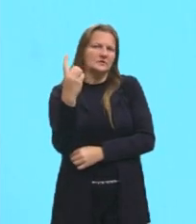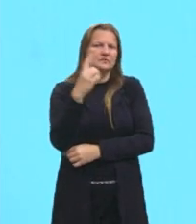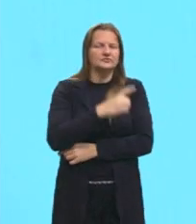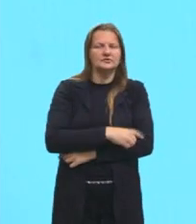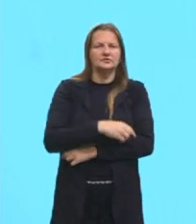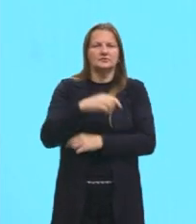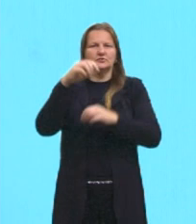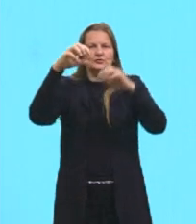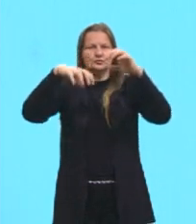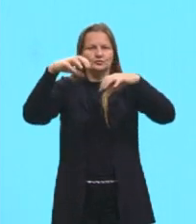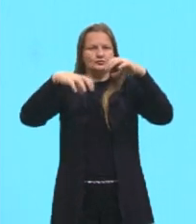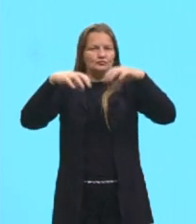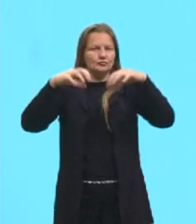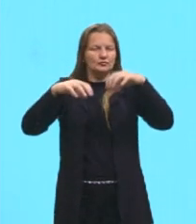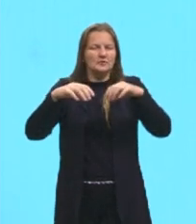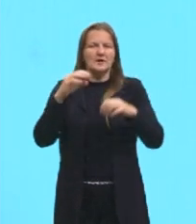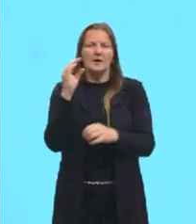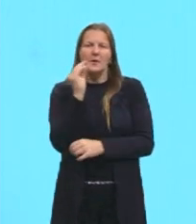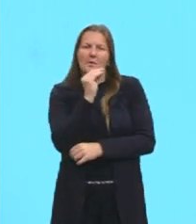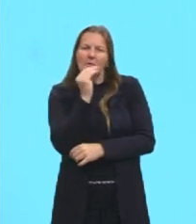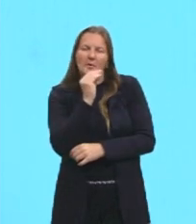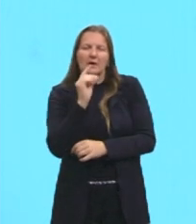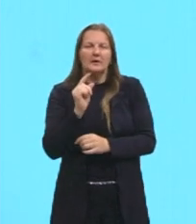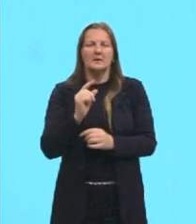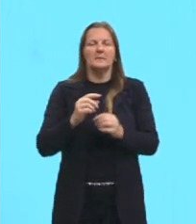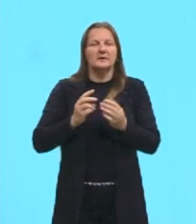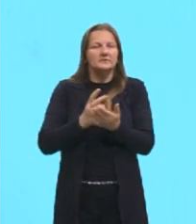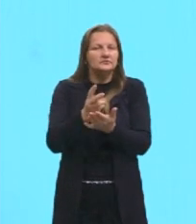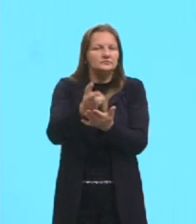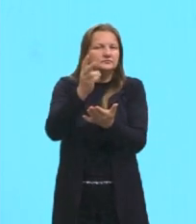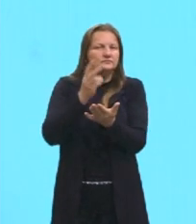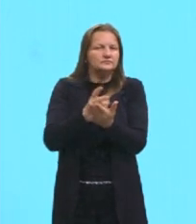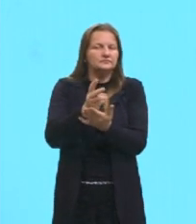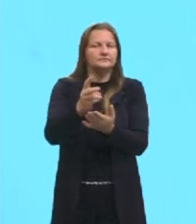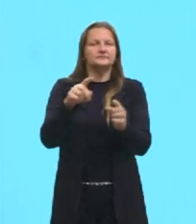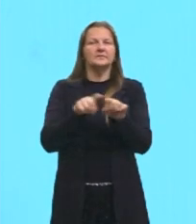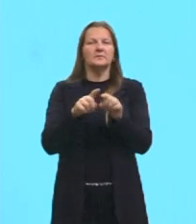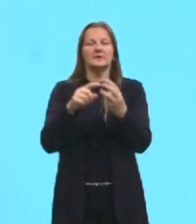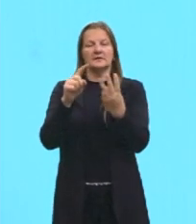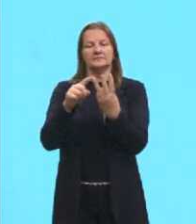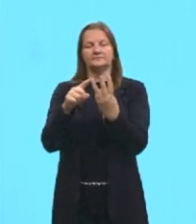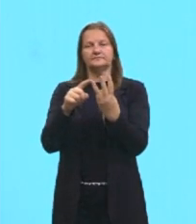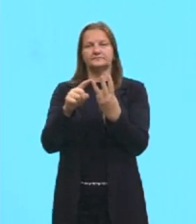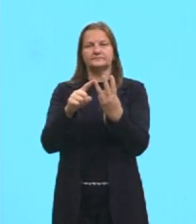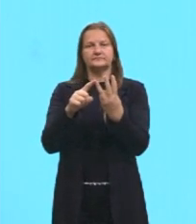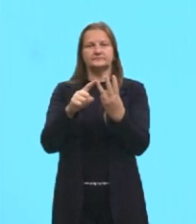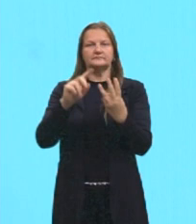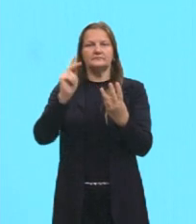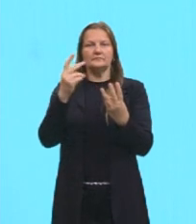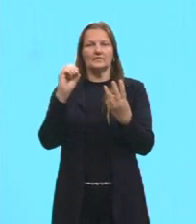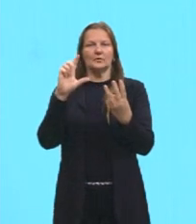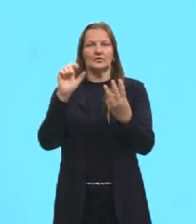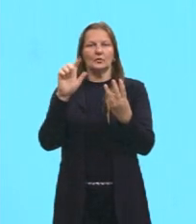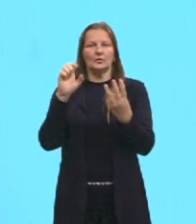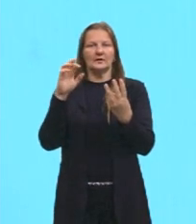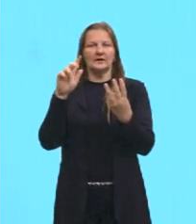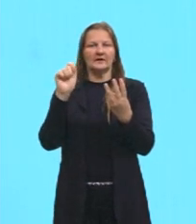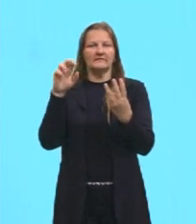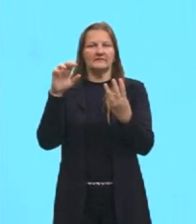é uma chuva mais fraca, mas bem mais contínua, tá? E a chuva orográfica, tá? O pessoal que é